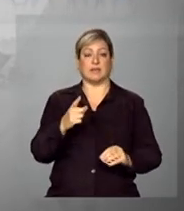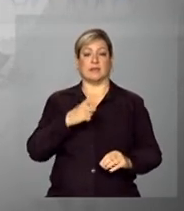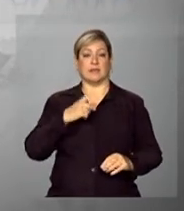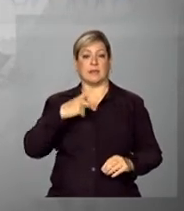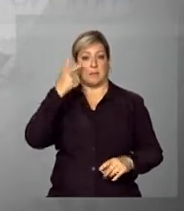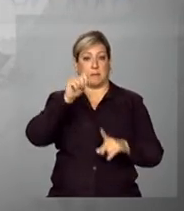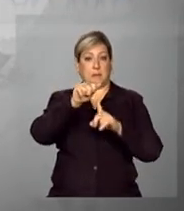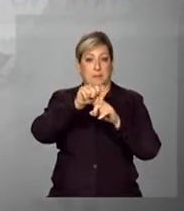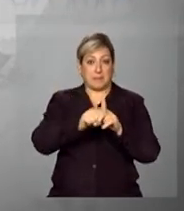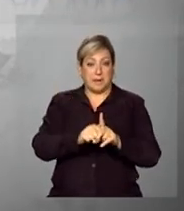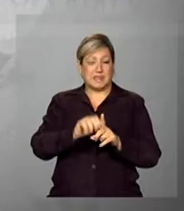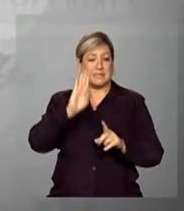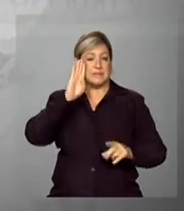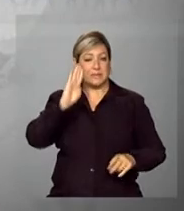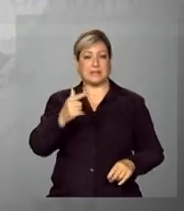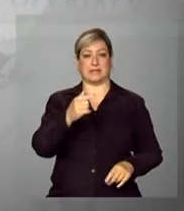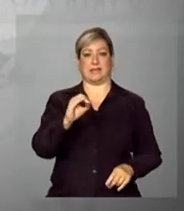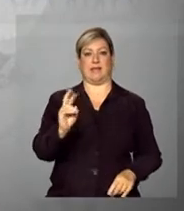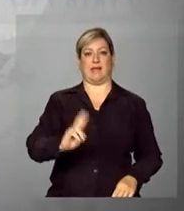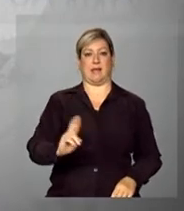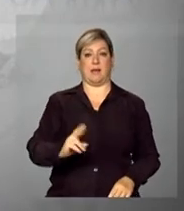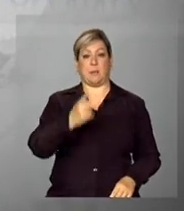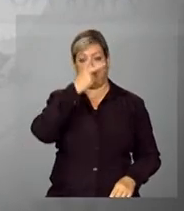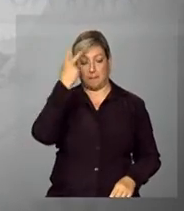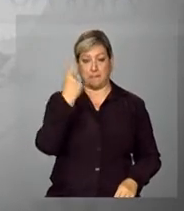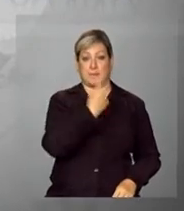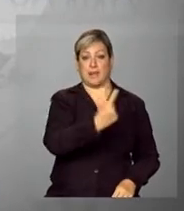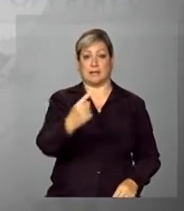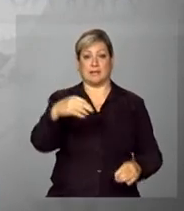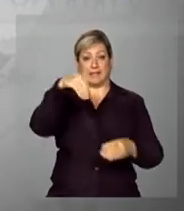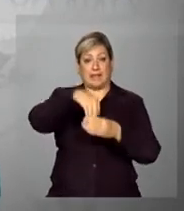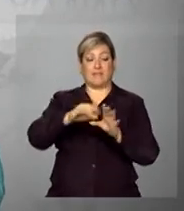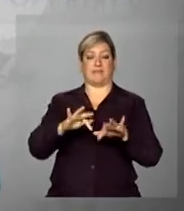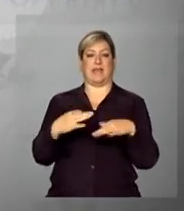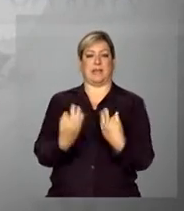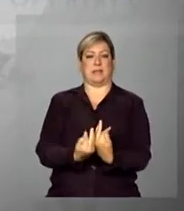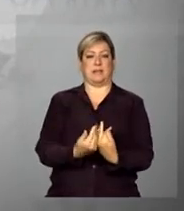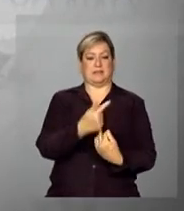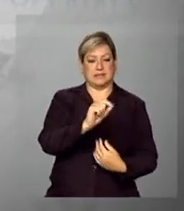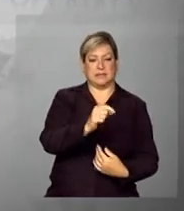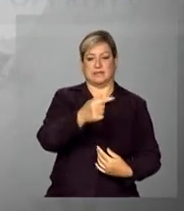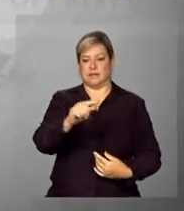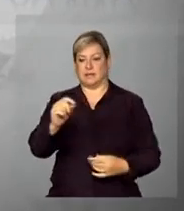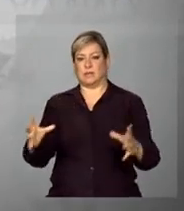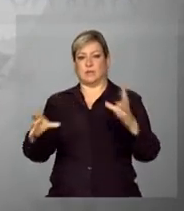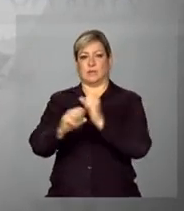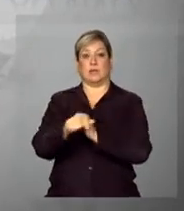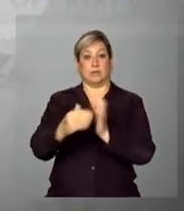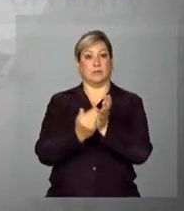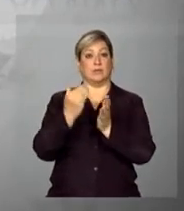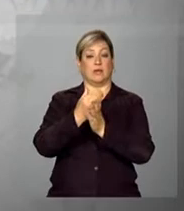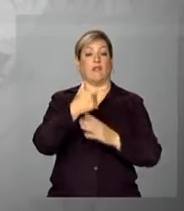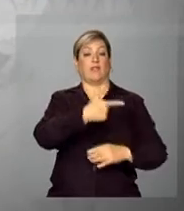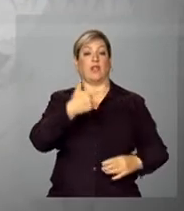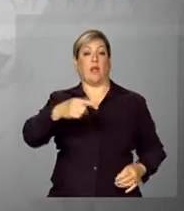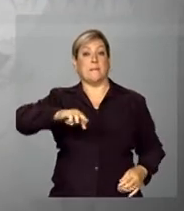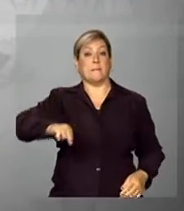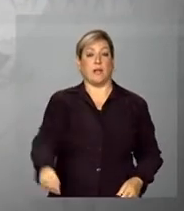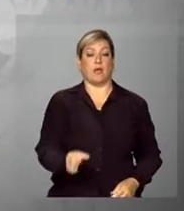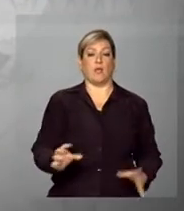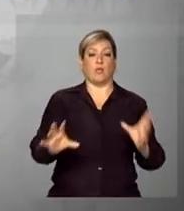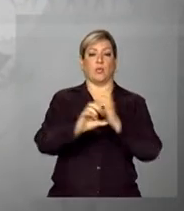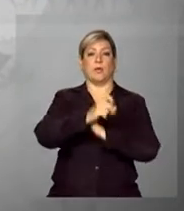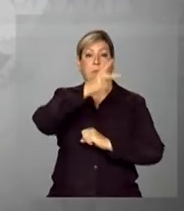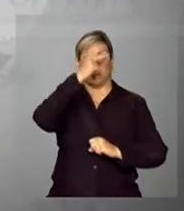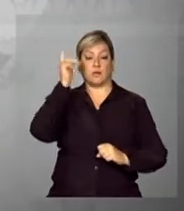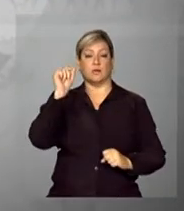mensal de no mínimo R 70,00 por pessoa da família. E com isso passa para 22 milhões o número de